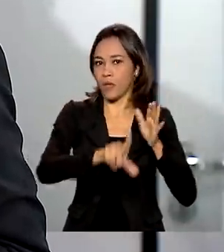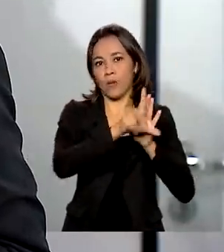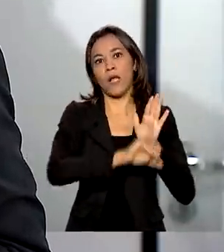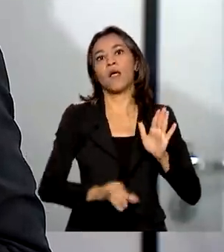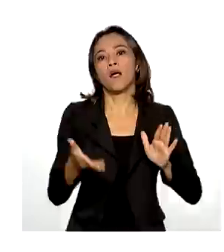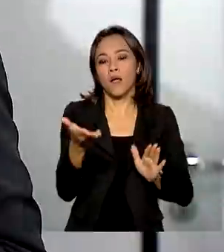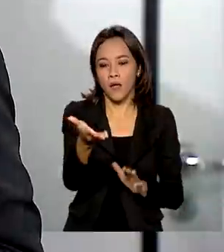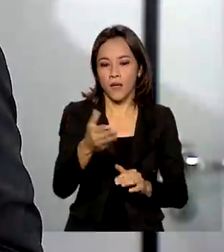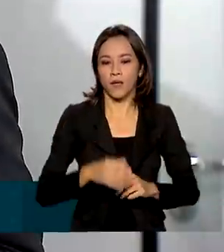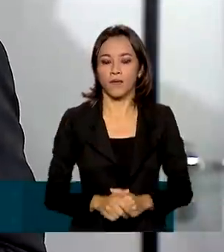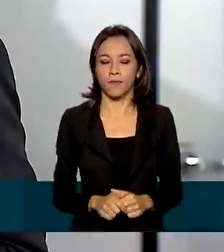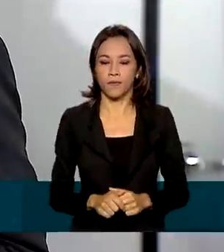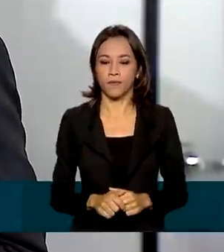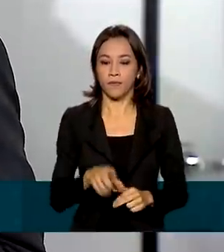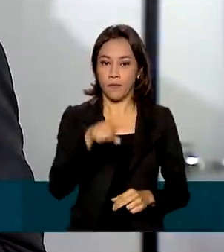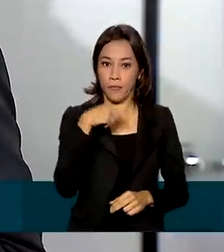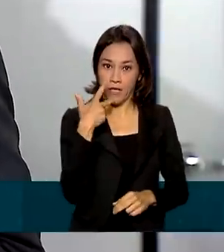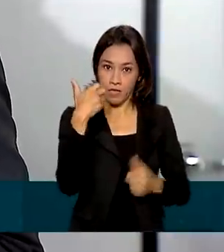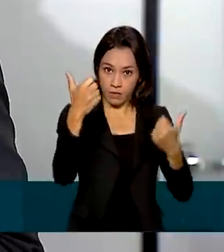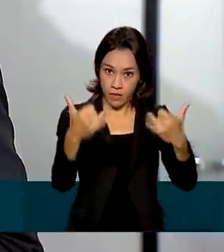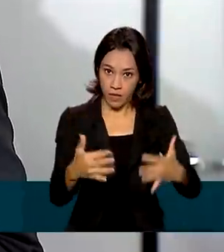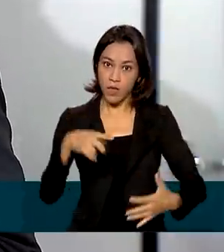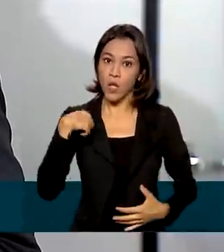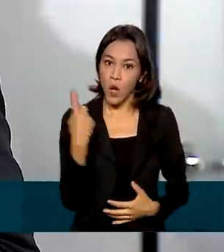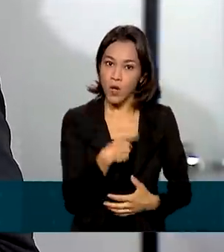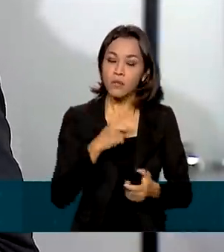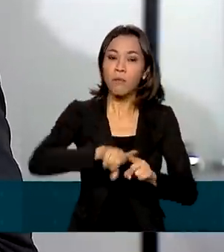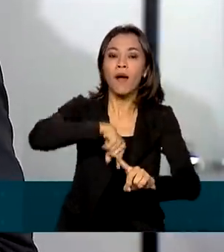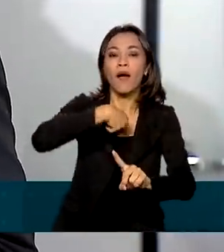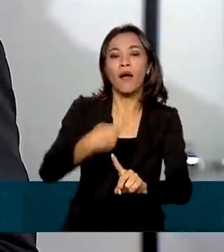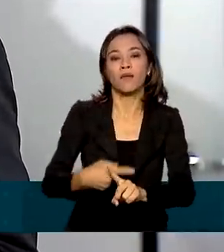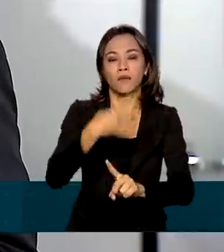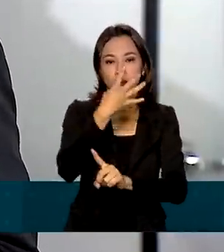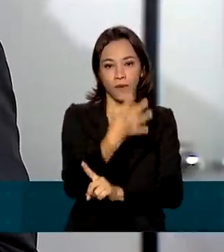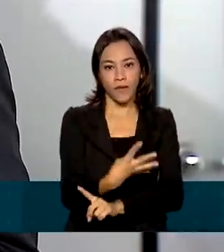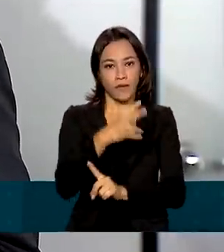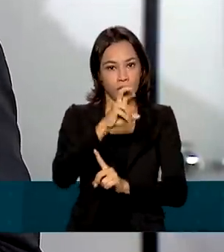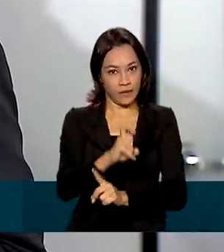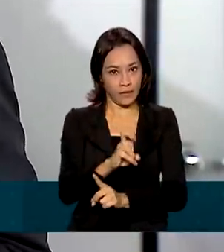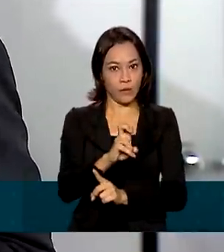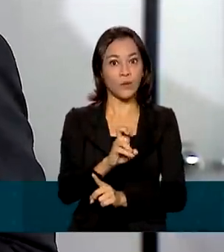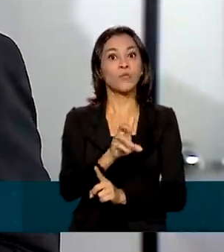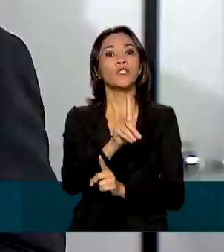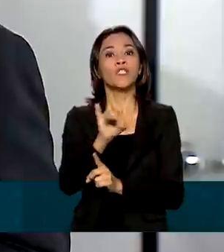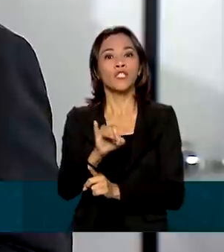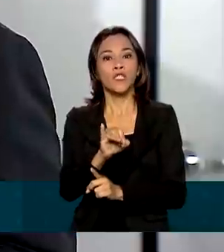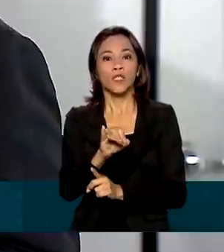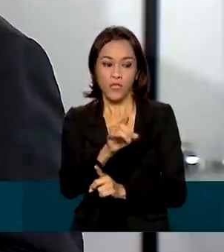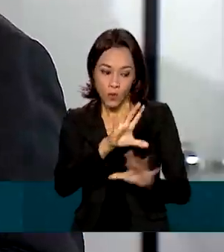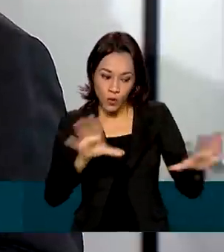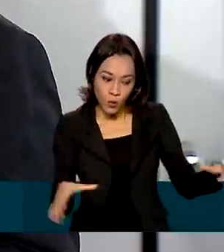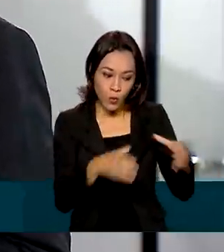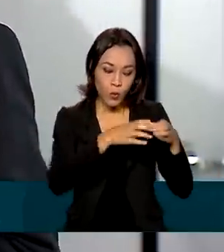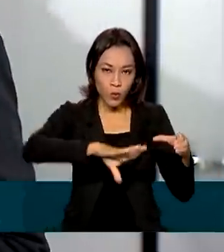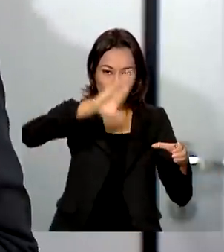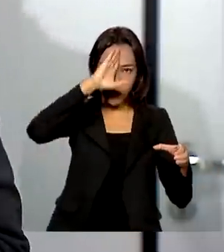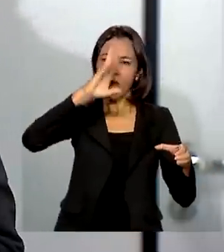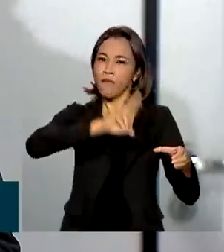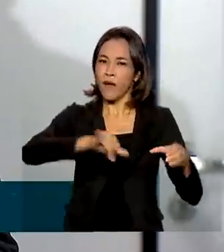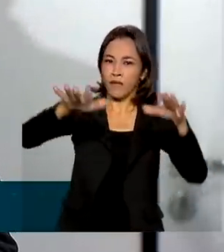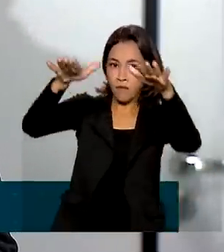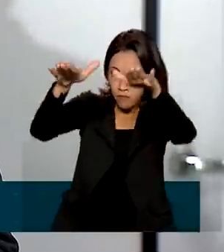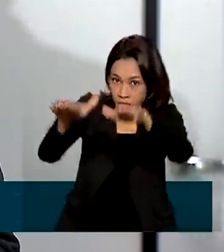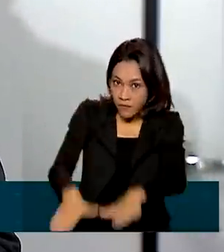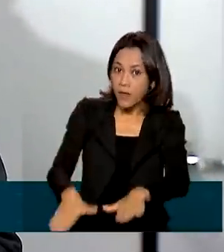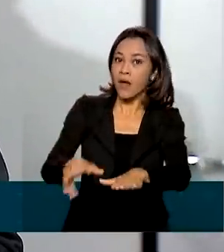GLO vai ser estendida. Nós temos condições de estender por mais de 45 dias, que é o período crítico que nós vamos enfrentar agora